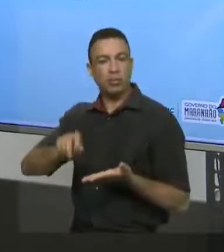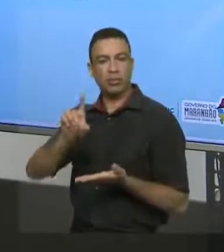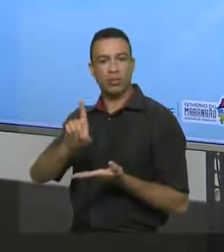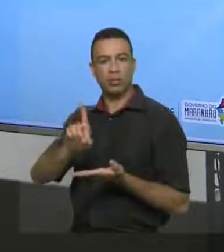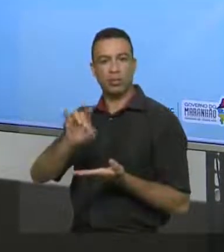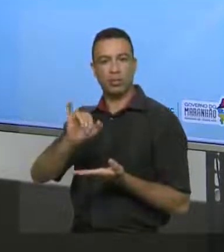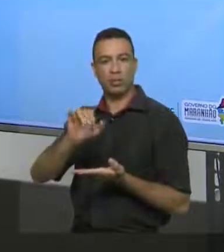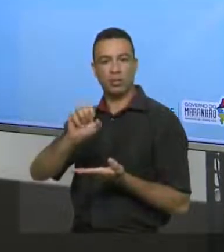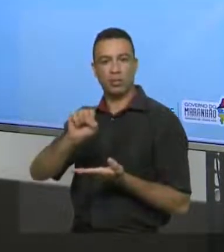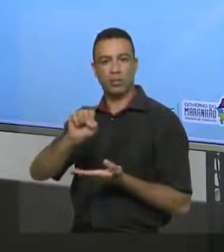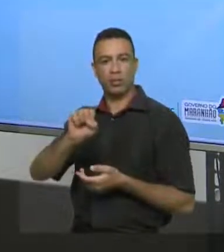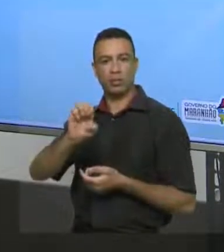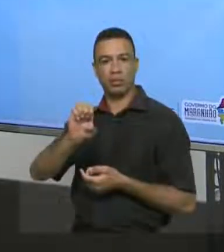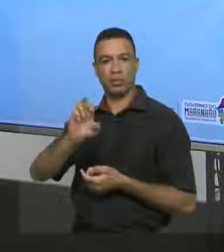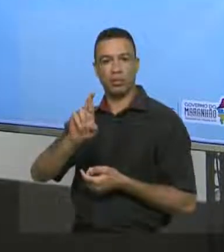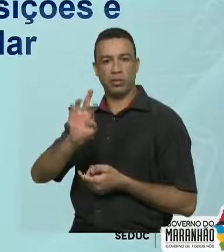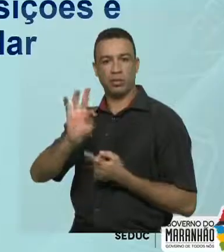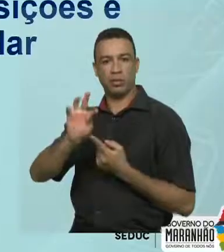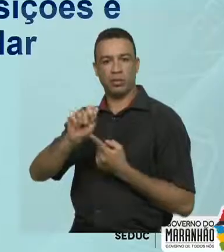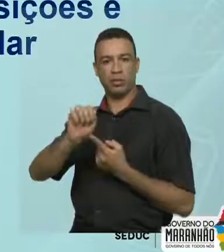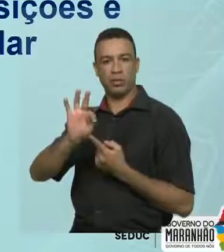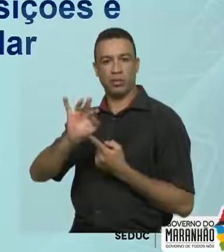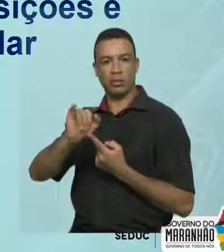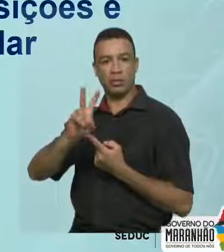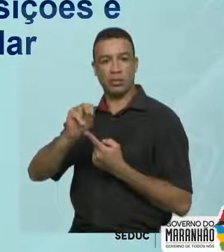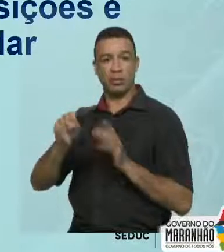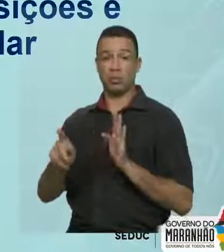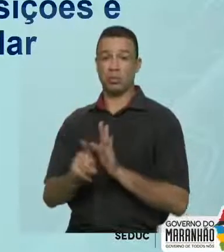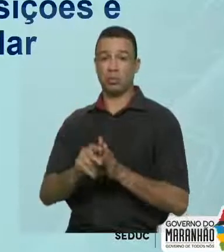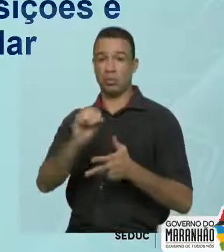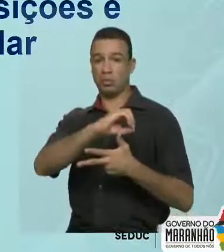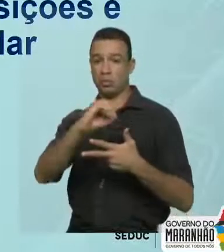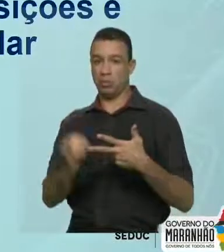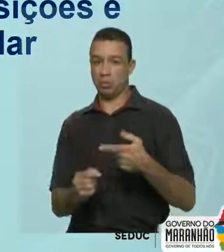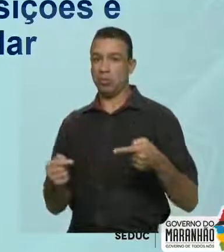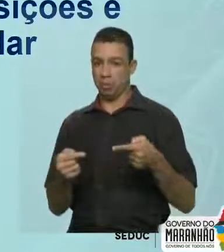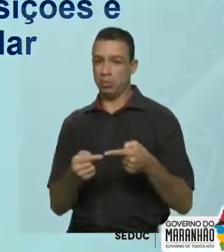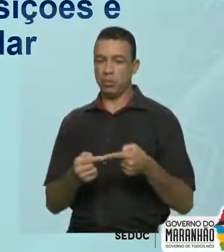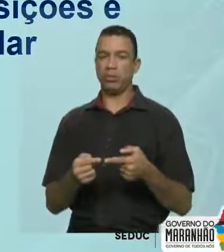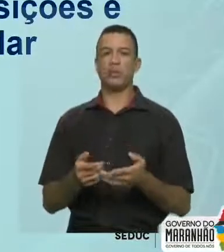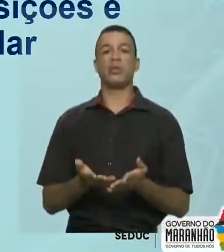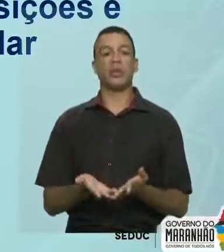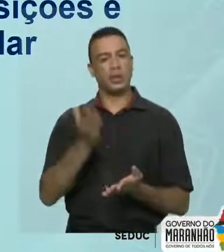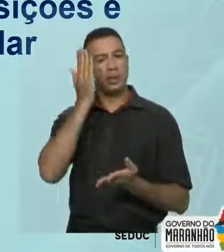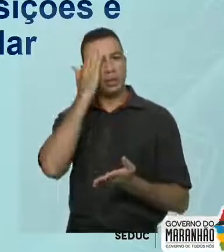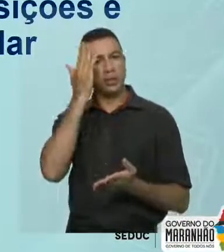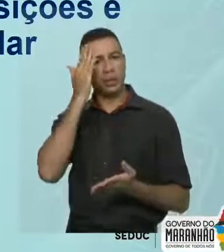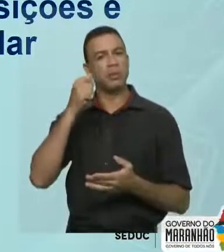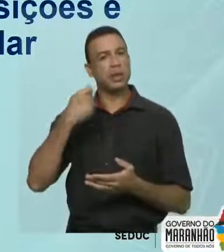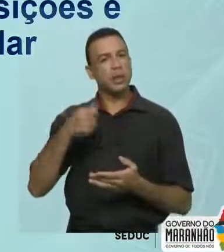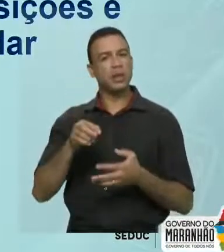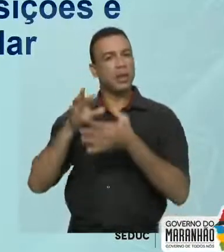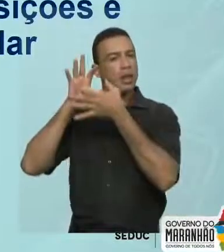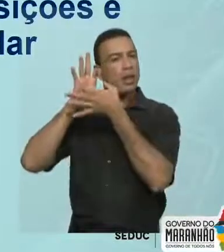vocês vão produzir, né? No Enem. Vocês sabem que vocês precisam construir uma linha de raciocínio, ou seja, quem vai ler o texto de